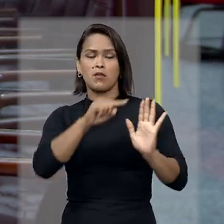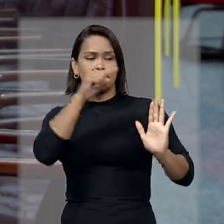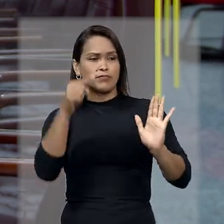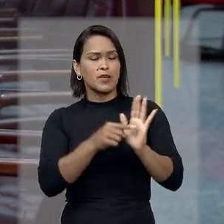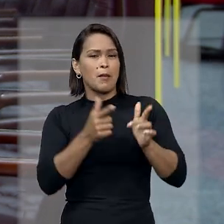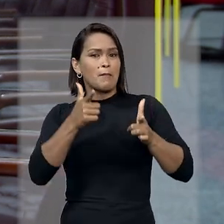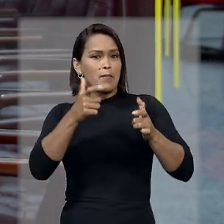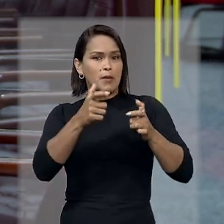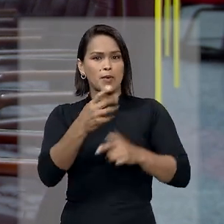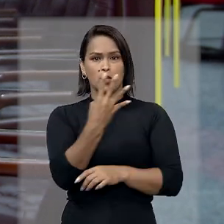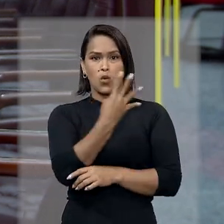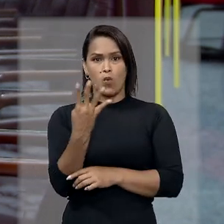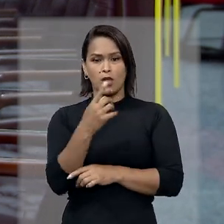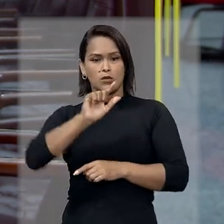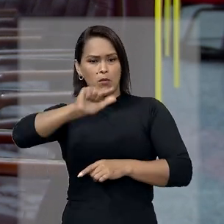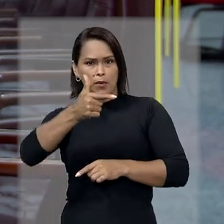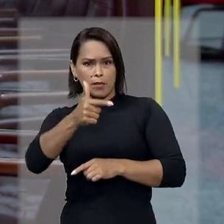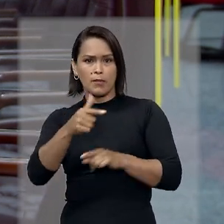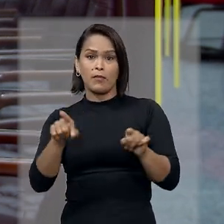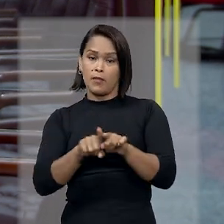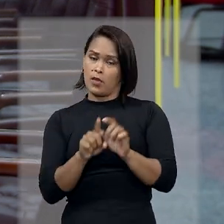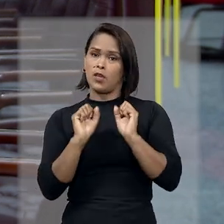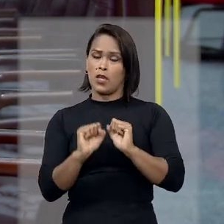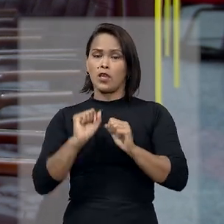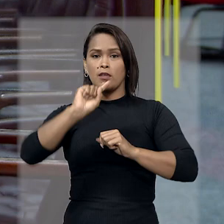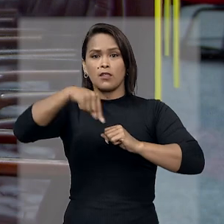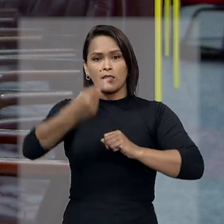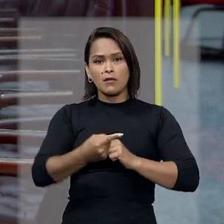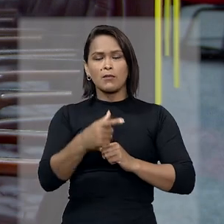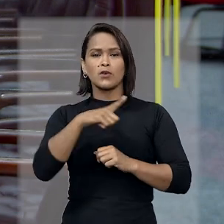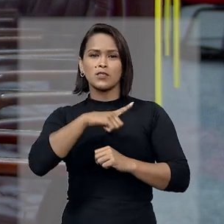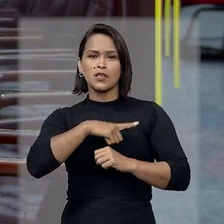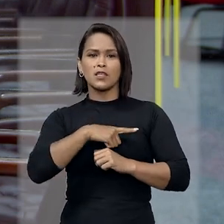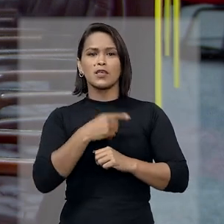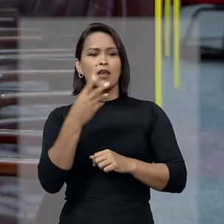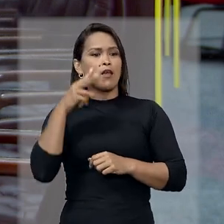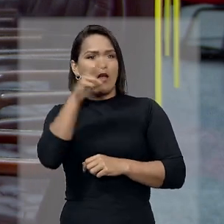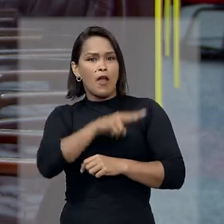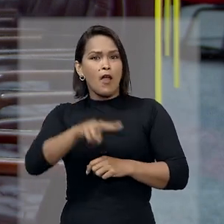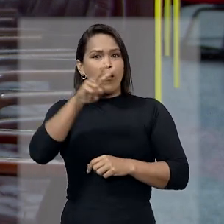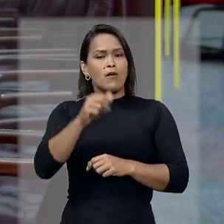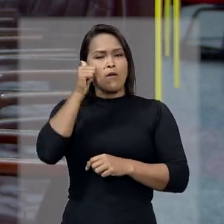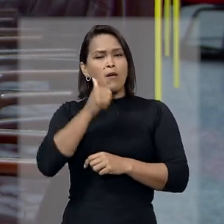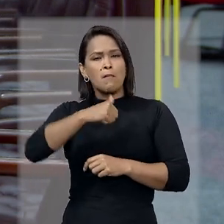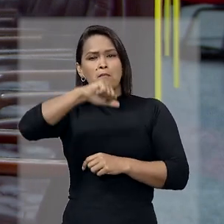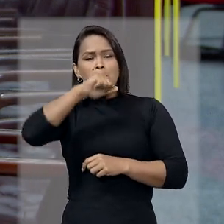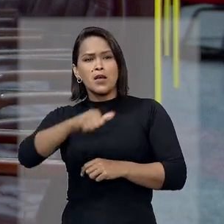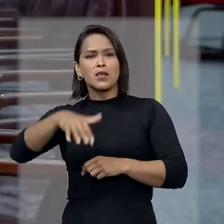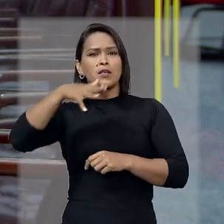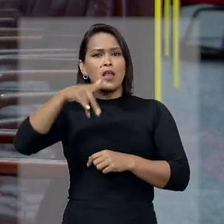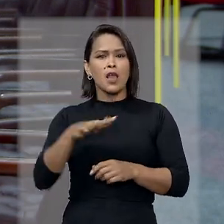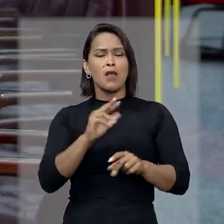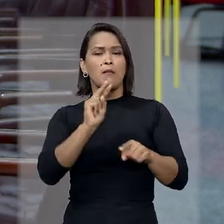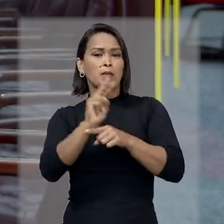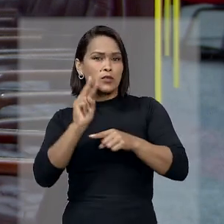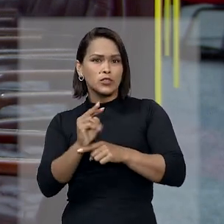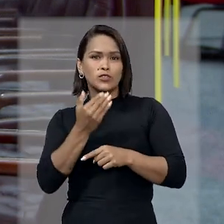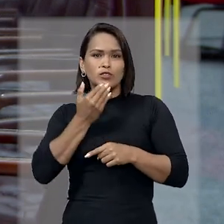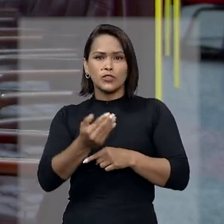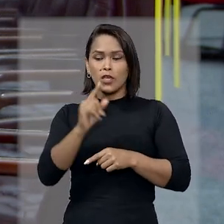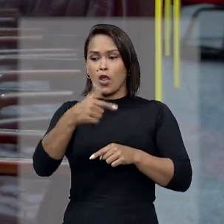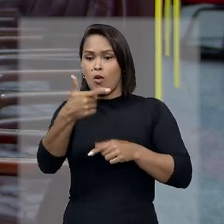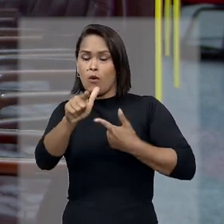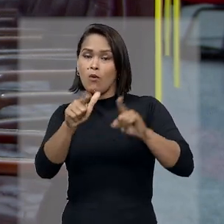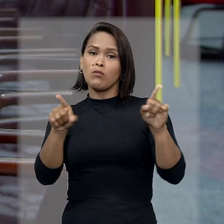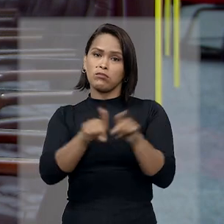disparado 4 vezes com fuzil. Logo depois, teriam se deparado com a mãe da criança pedindo socorro. Por outro